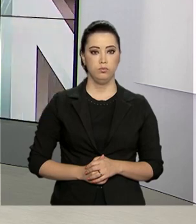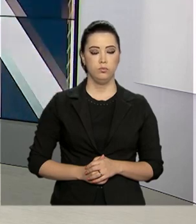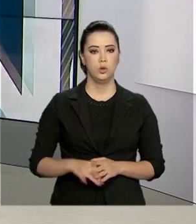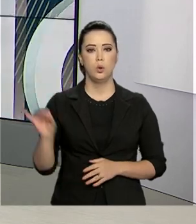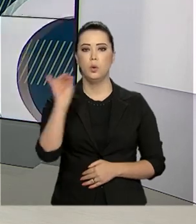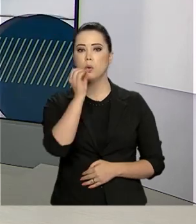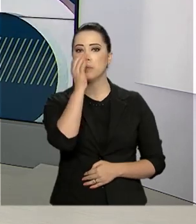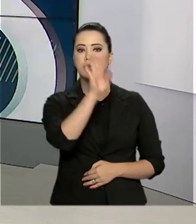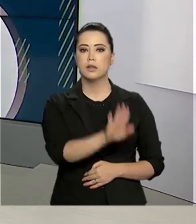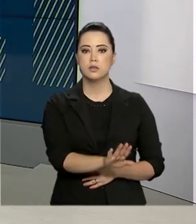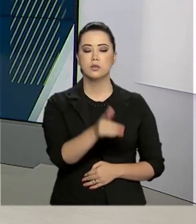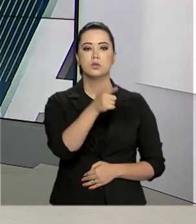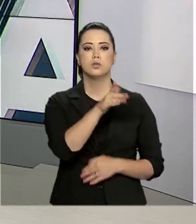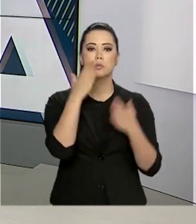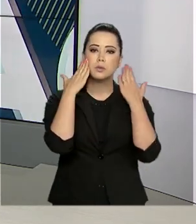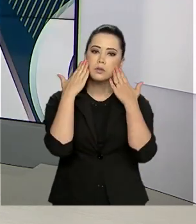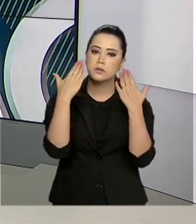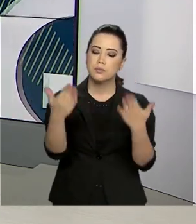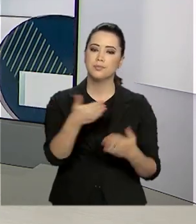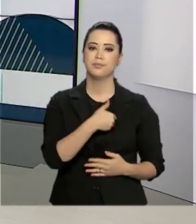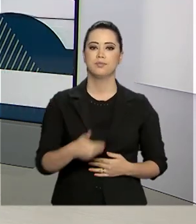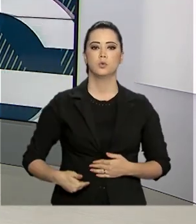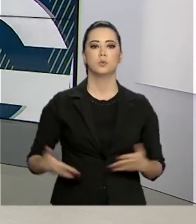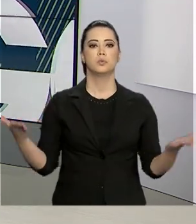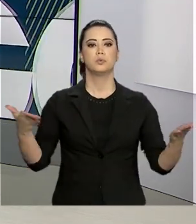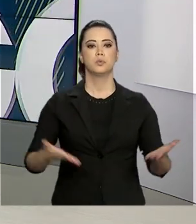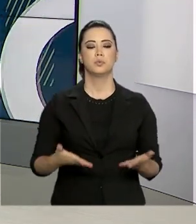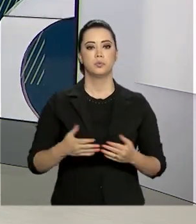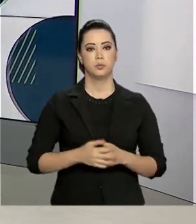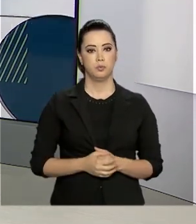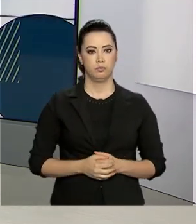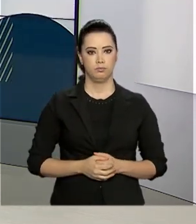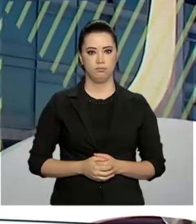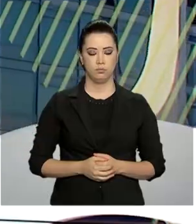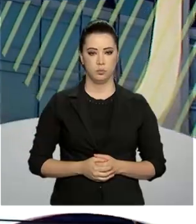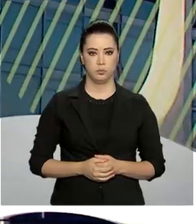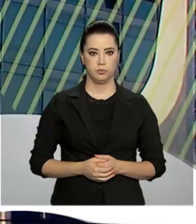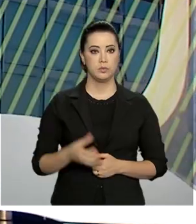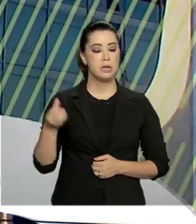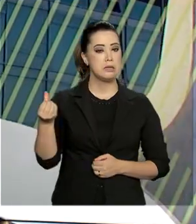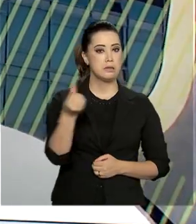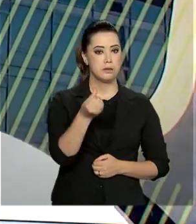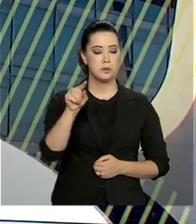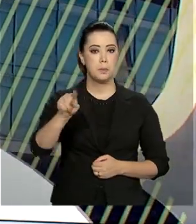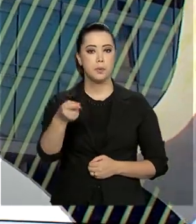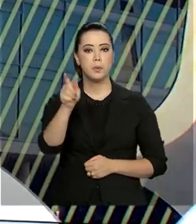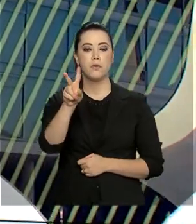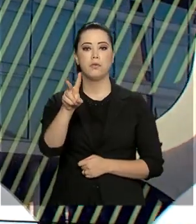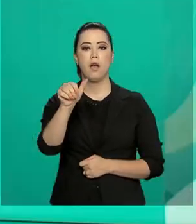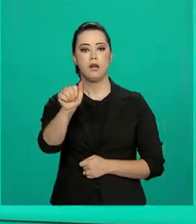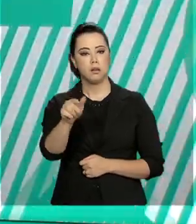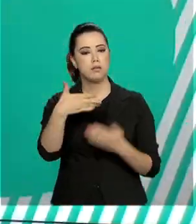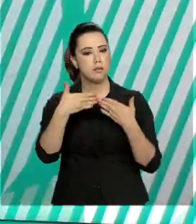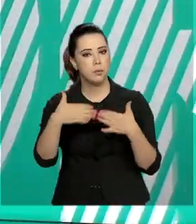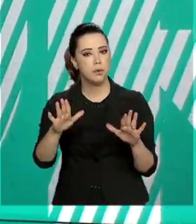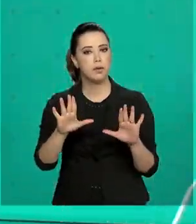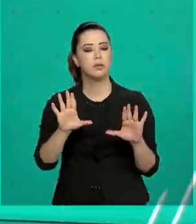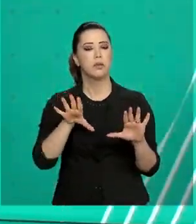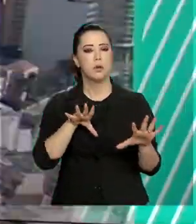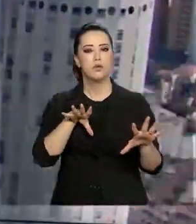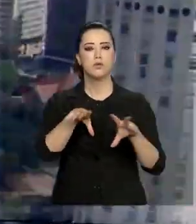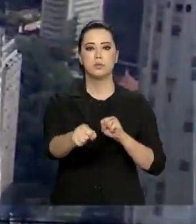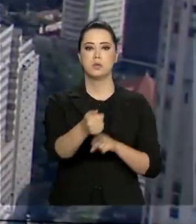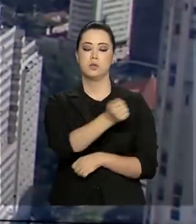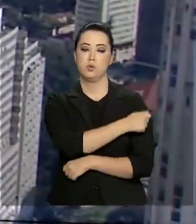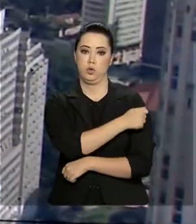Olá, boa tarde. Estamos de volta com mais uma edição do Governo Agora. 66 mil vagas vão ser abertas para